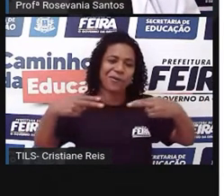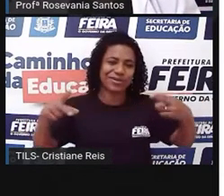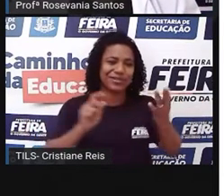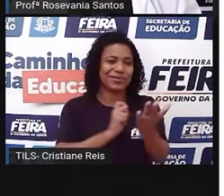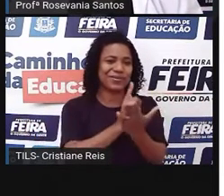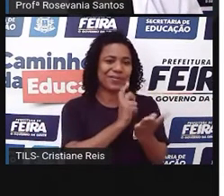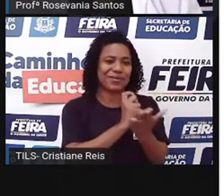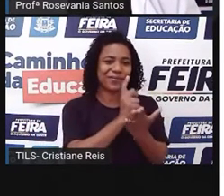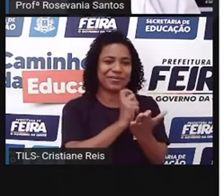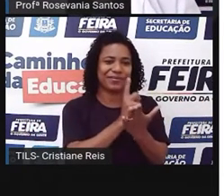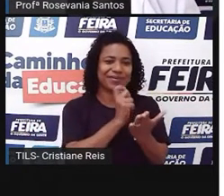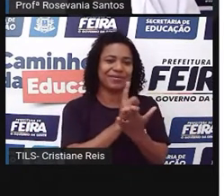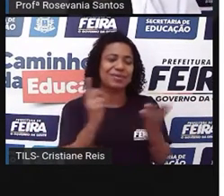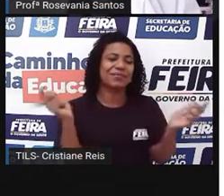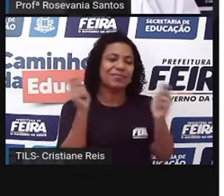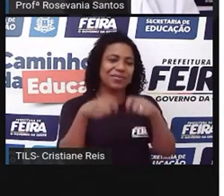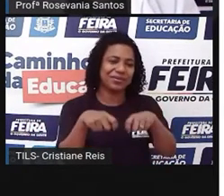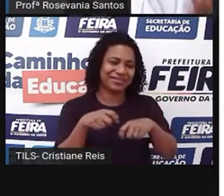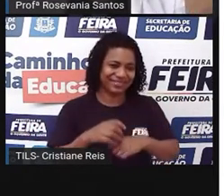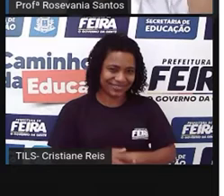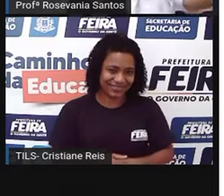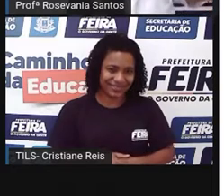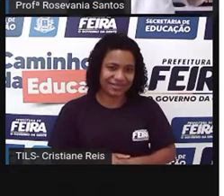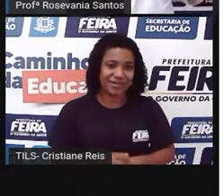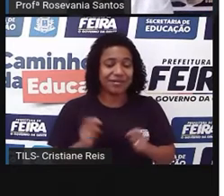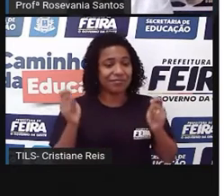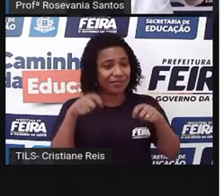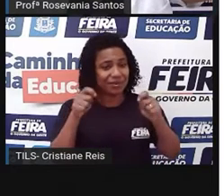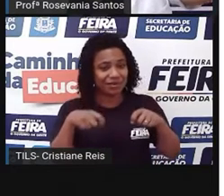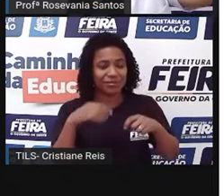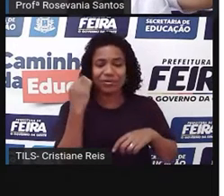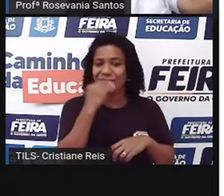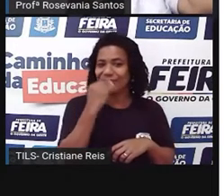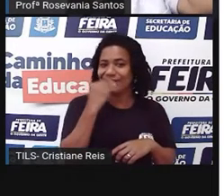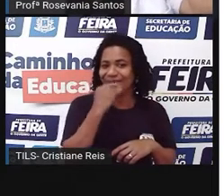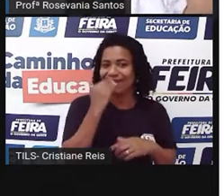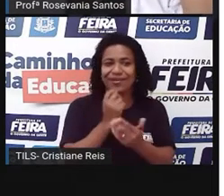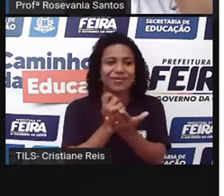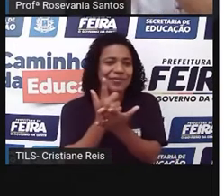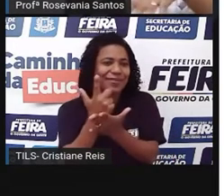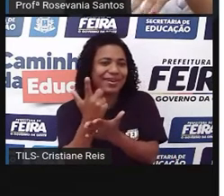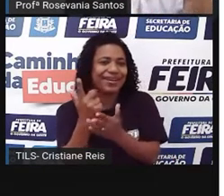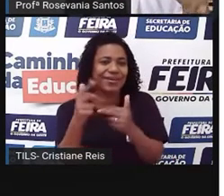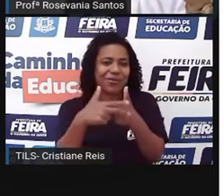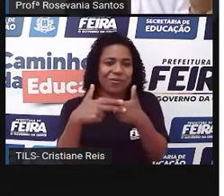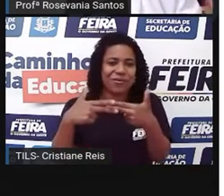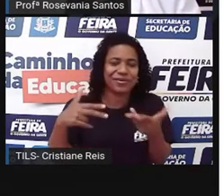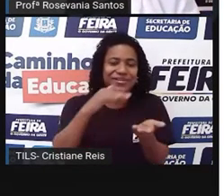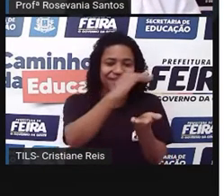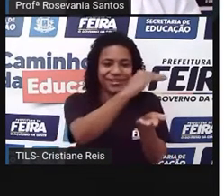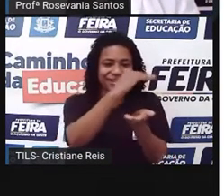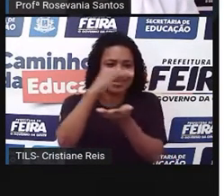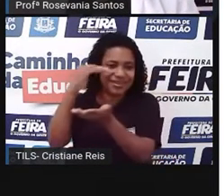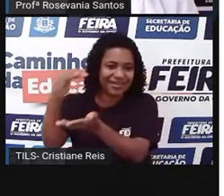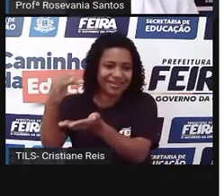encontrar, e que você, como eu falei, também pode aproveitar, né, para decorar a casa. Tem um momento também